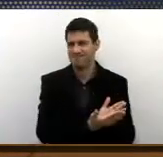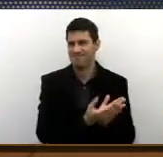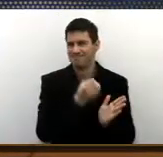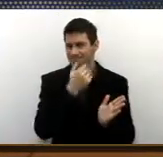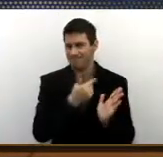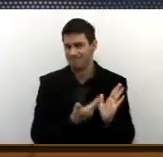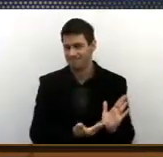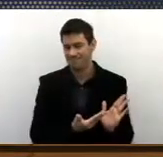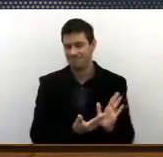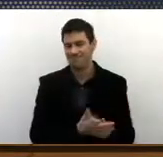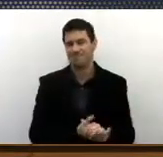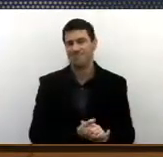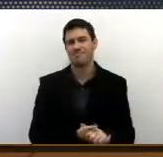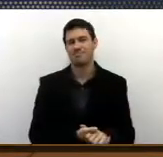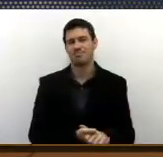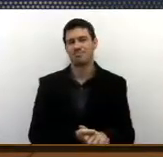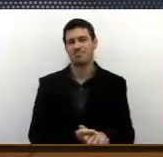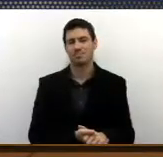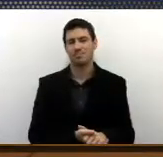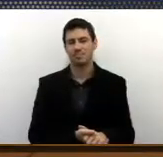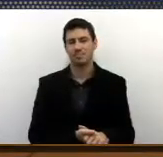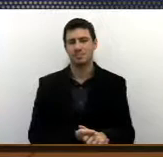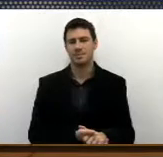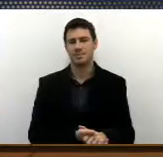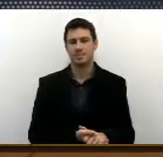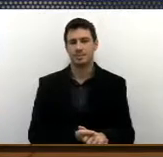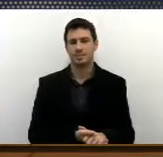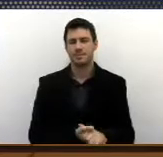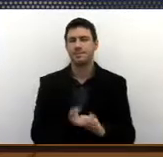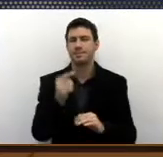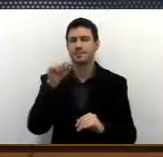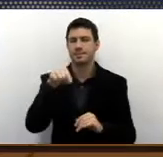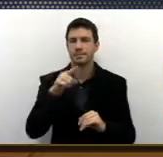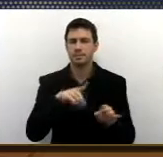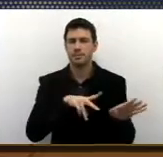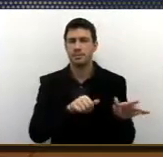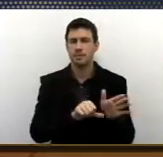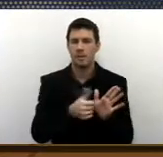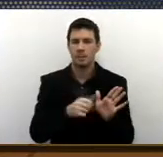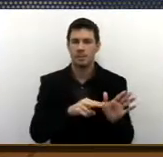carteira de trabalho assinada. E nessa primeira